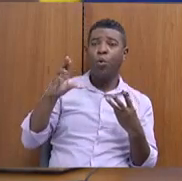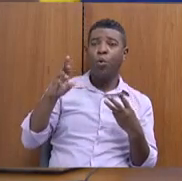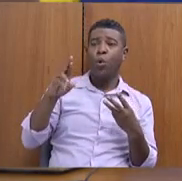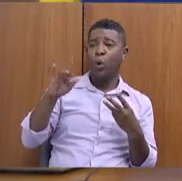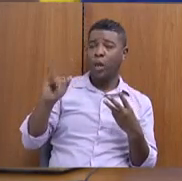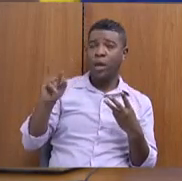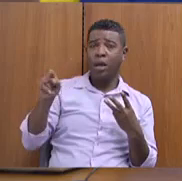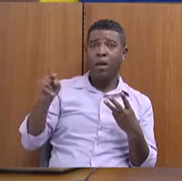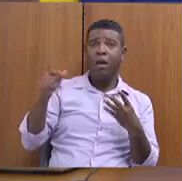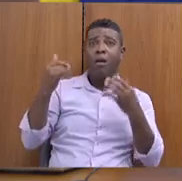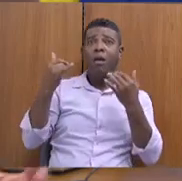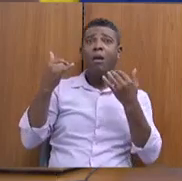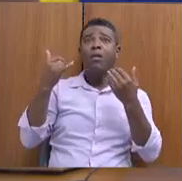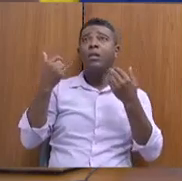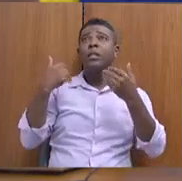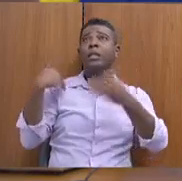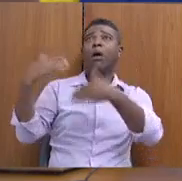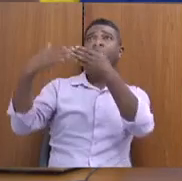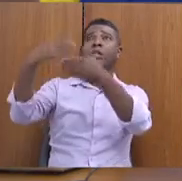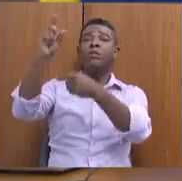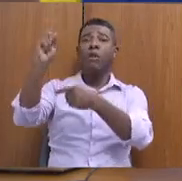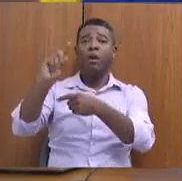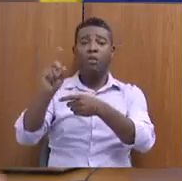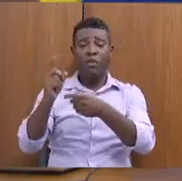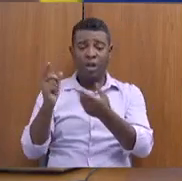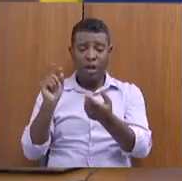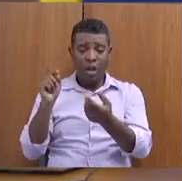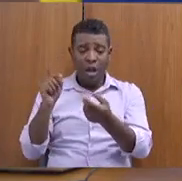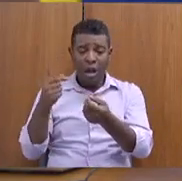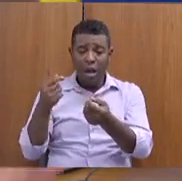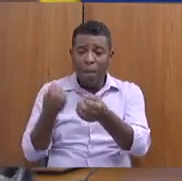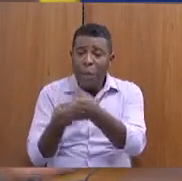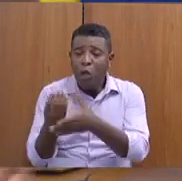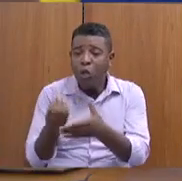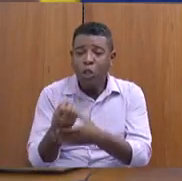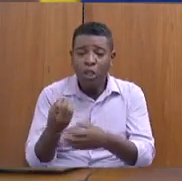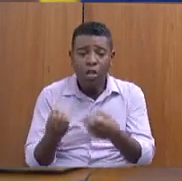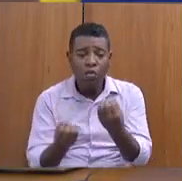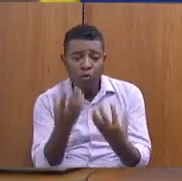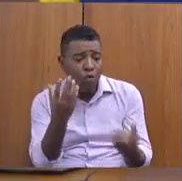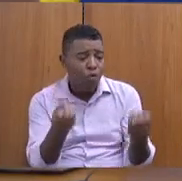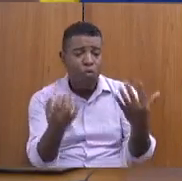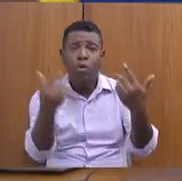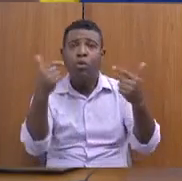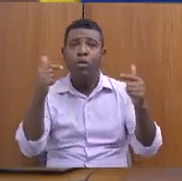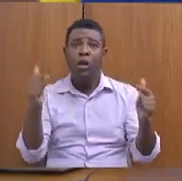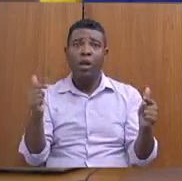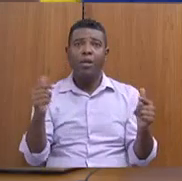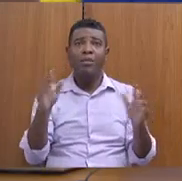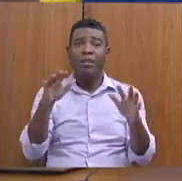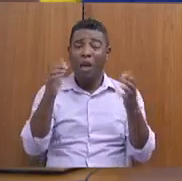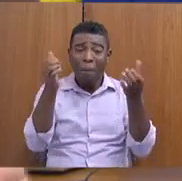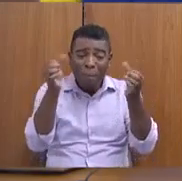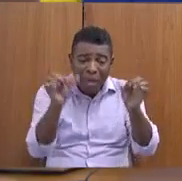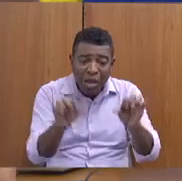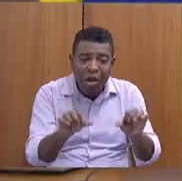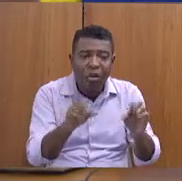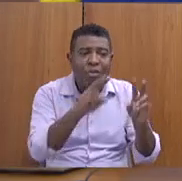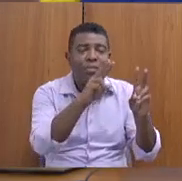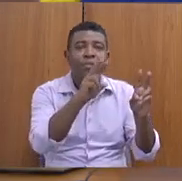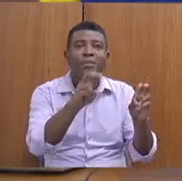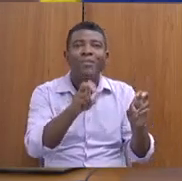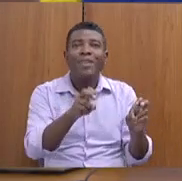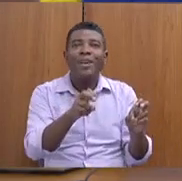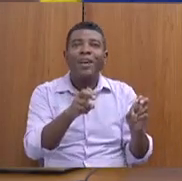sequer, é que não se desenvolve um arranjo produtivo e o pior, aí sim, é uma questão de direitos humanos. O programa Leite pela